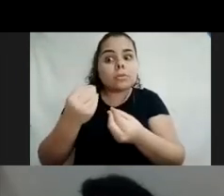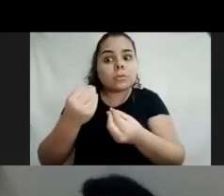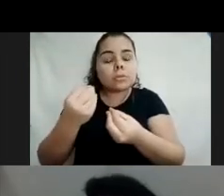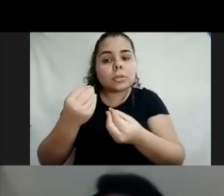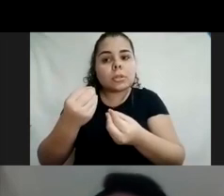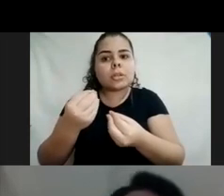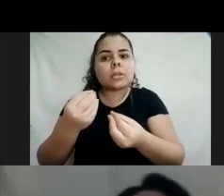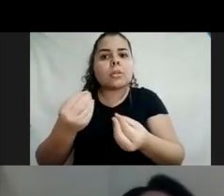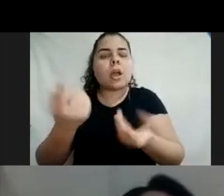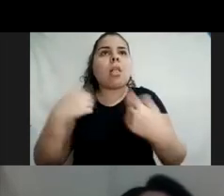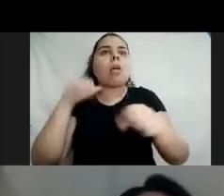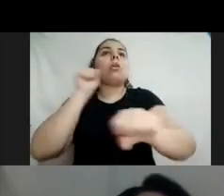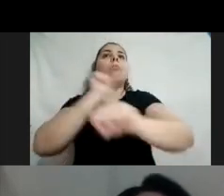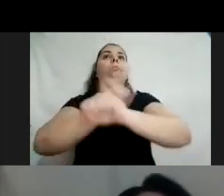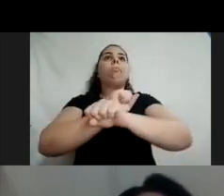Ela paralisou.